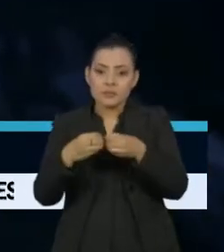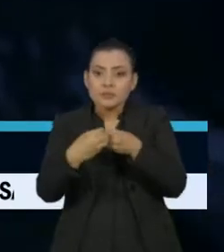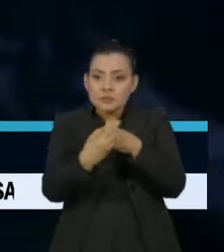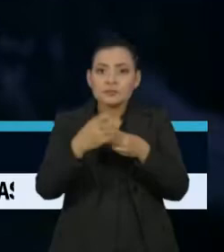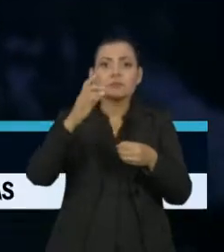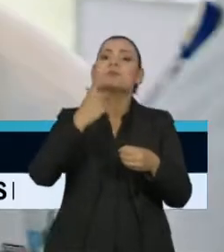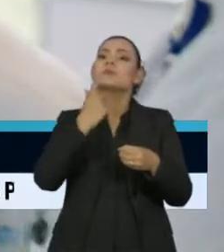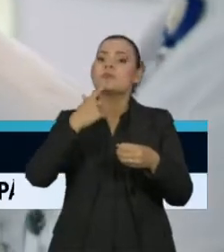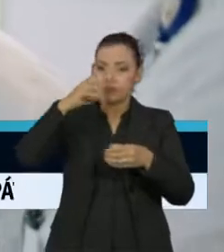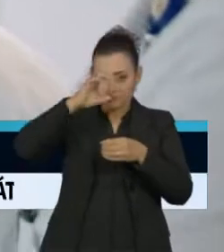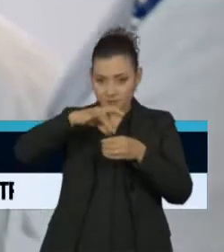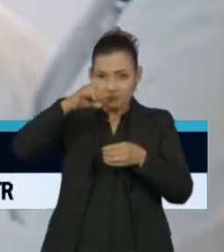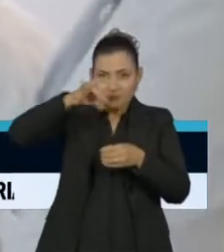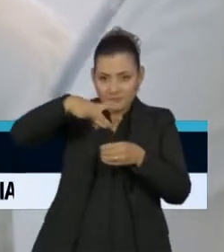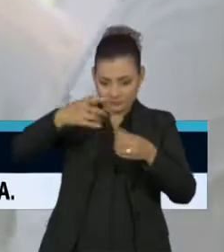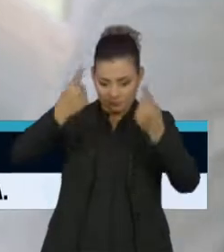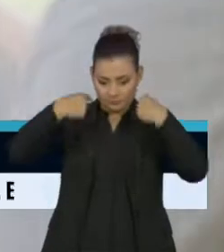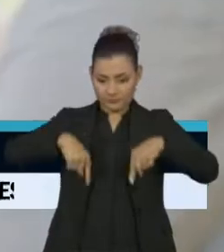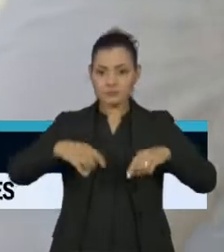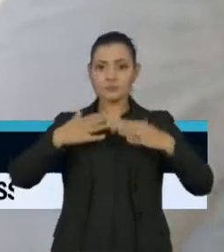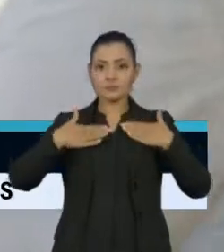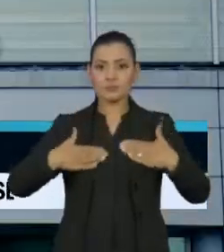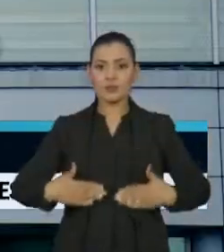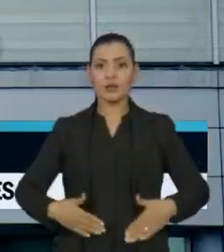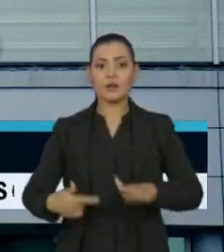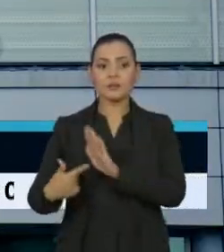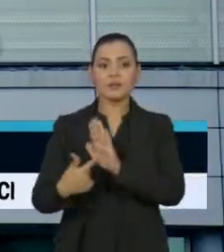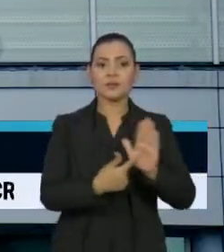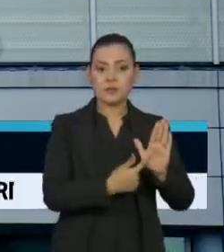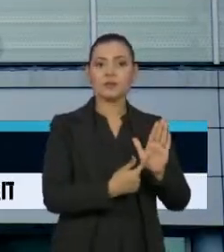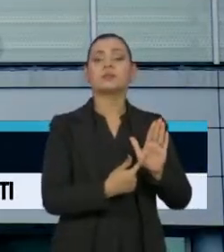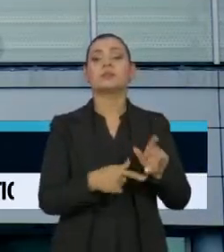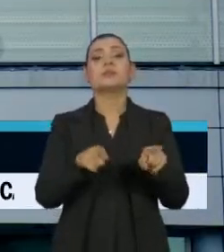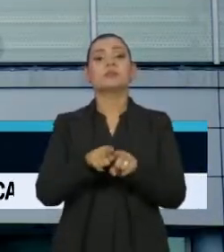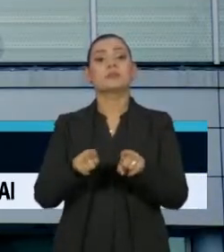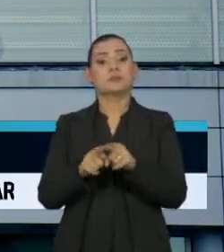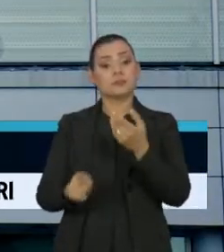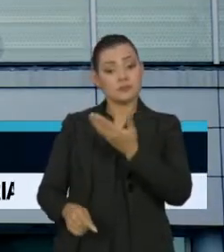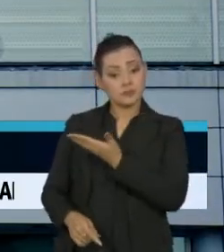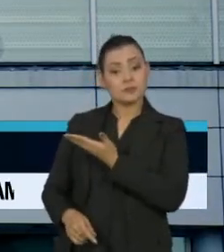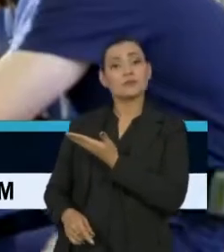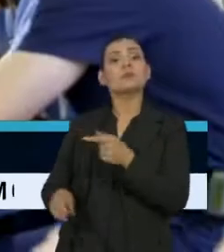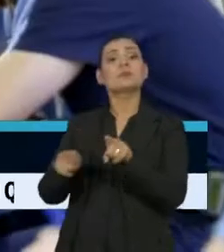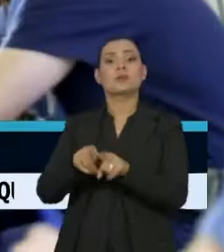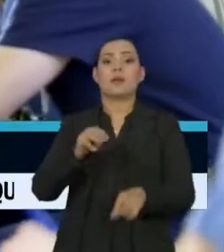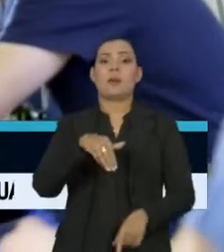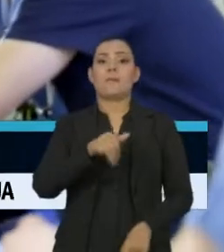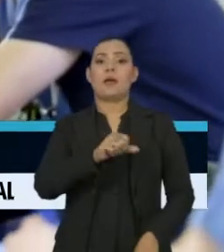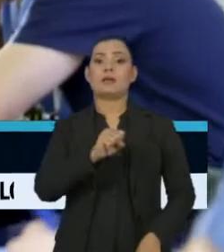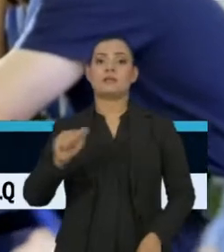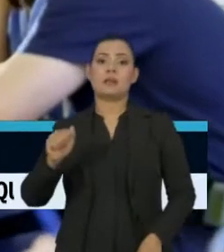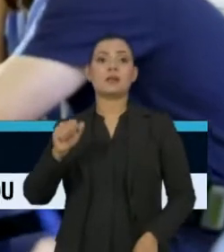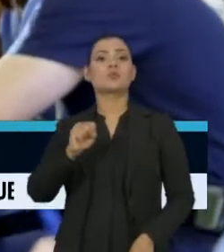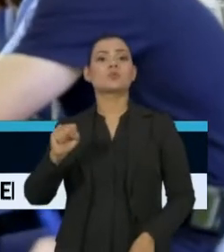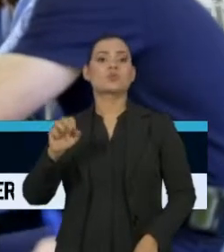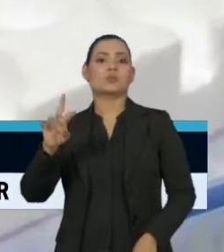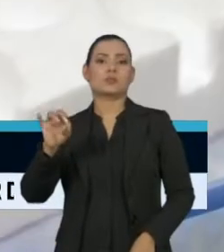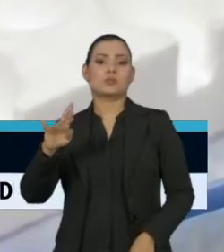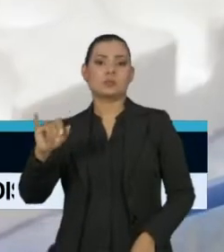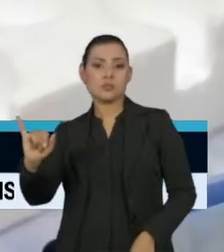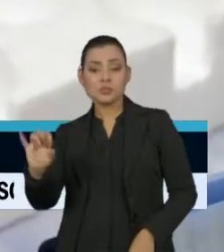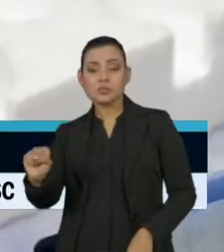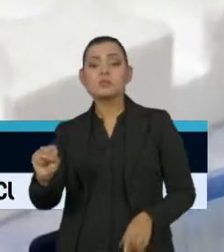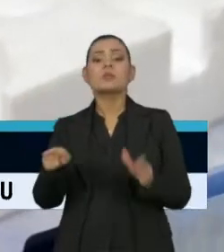mortalidade. Os pesquisadores do Massachusetts General Hospital de Boston trabalharam com dados de